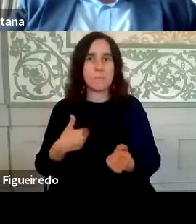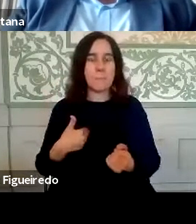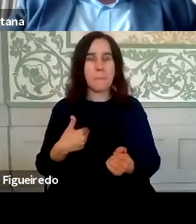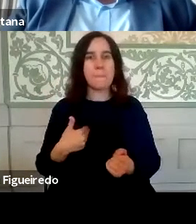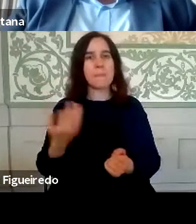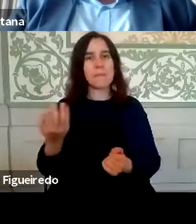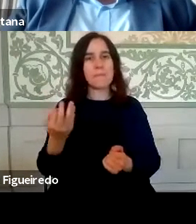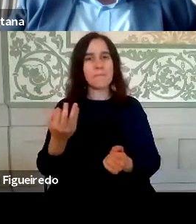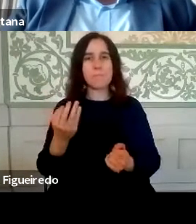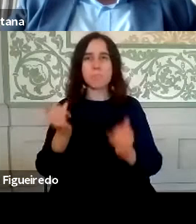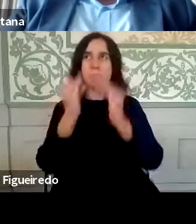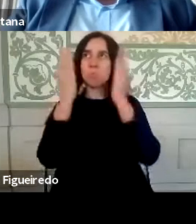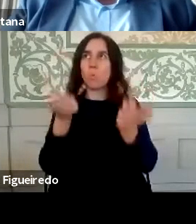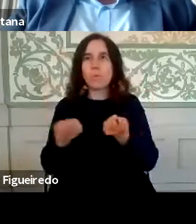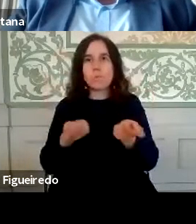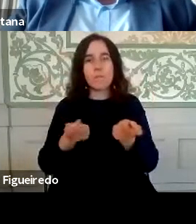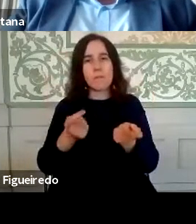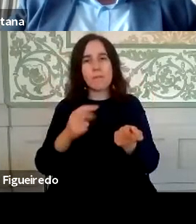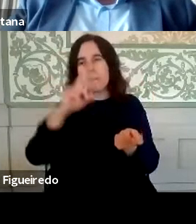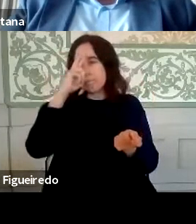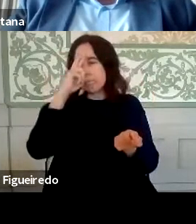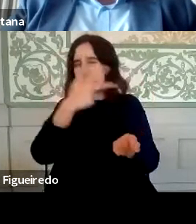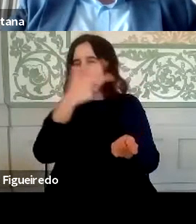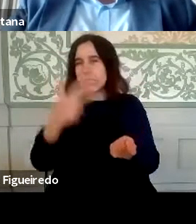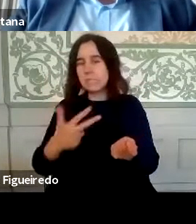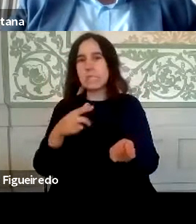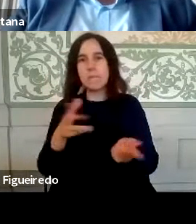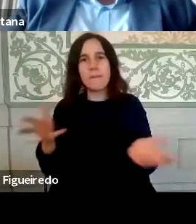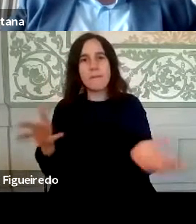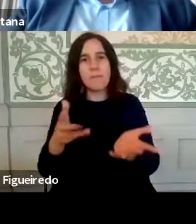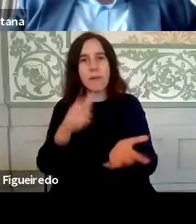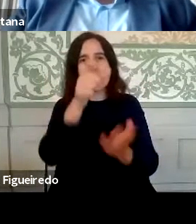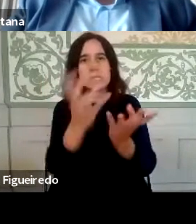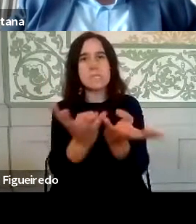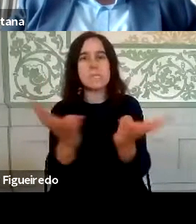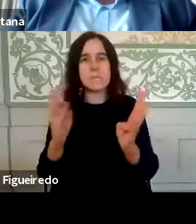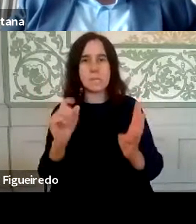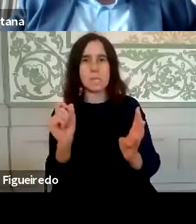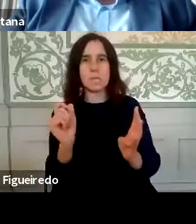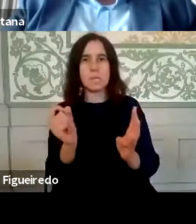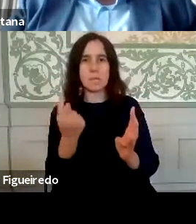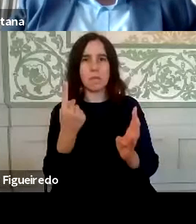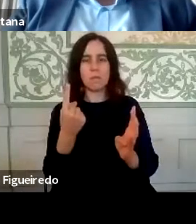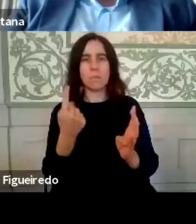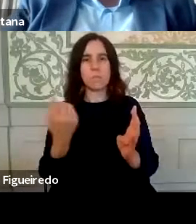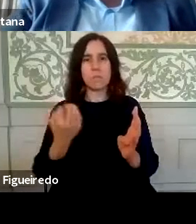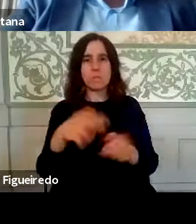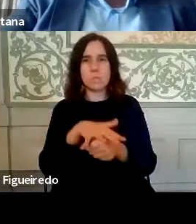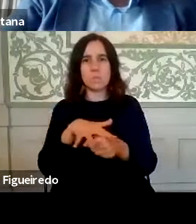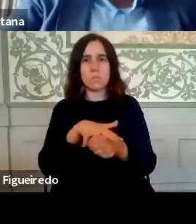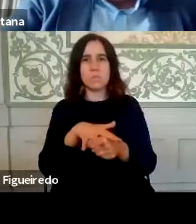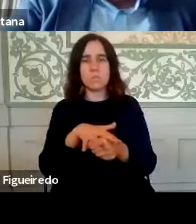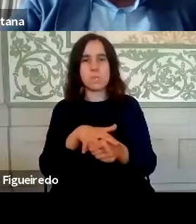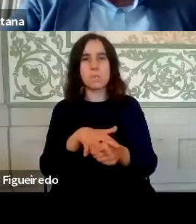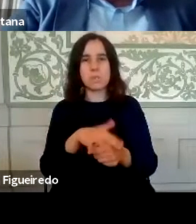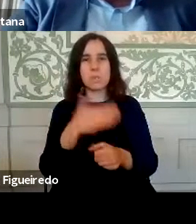que a organização estava a colocar todos os seus esforços de forma a que eles conseguissem rapidamente estar numa situação de maior segurança